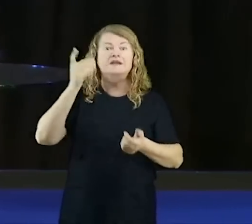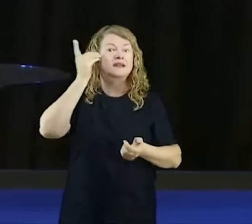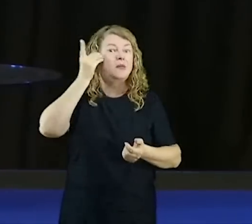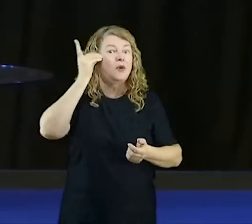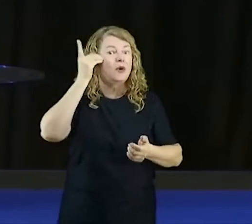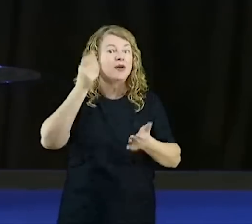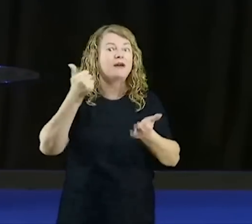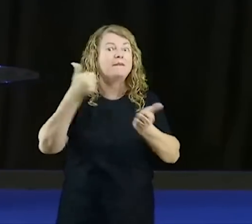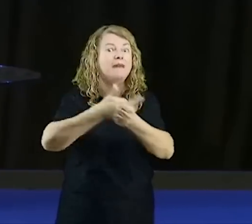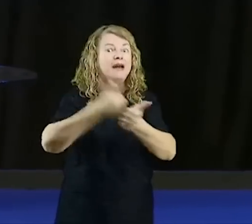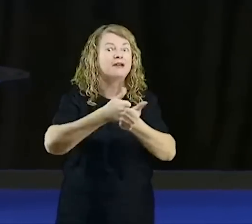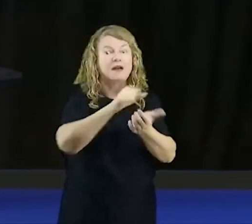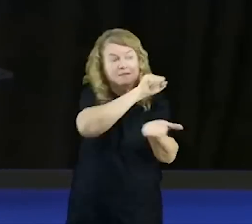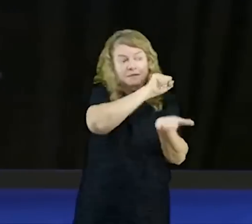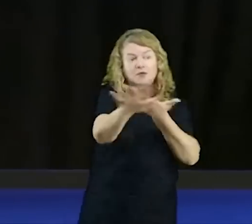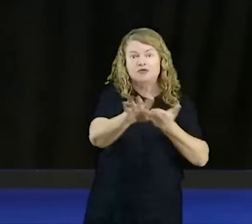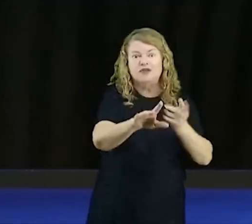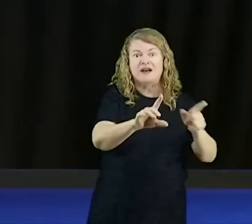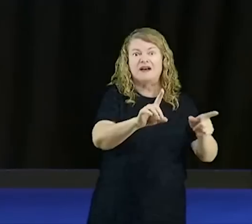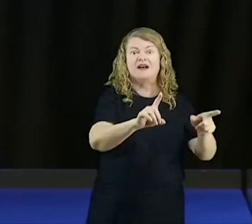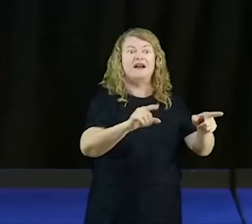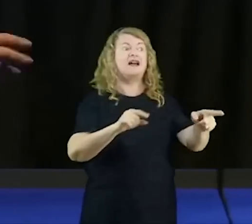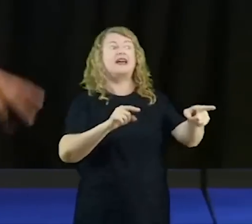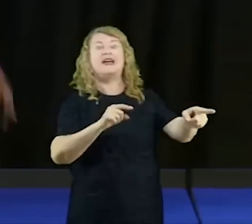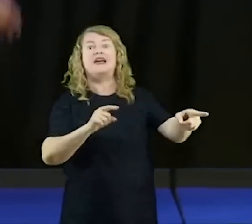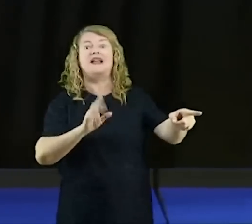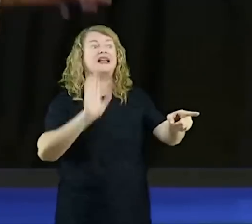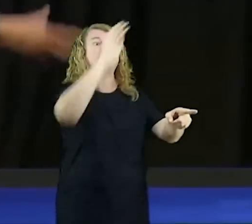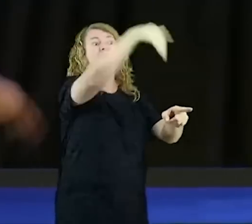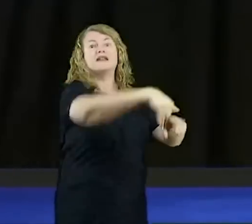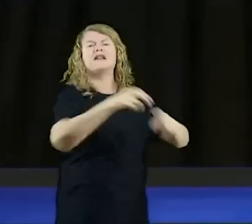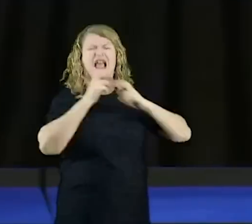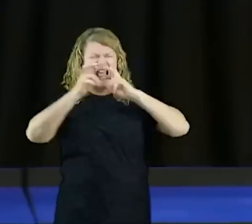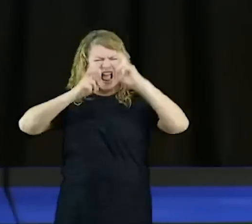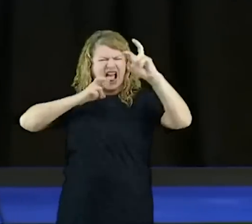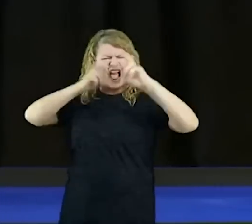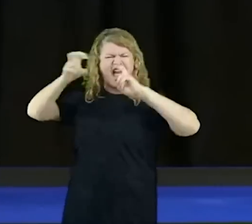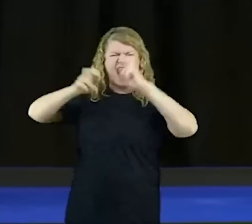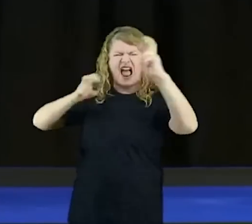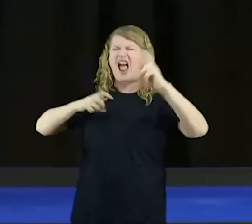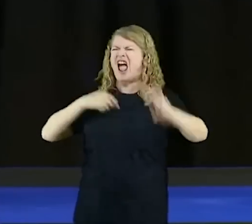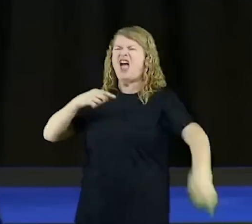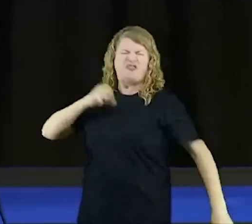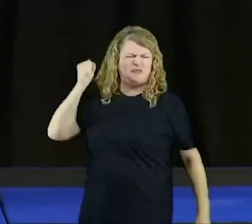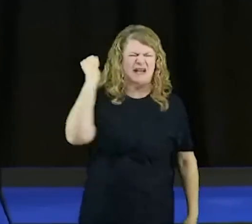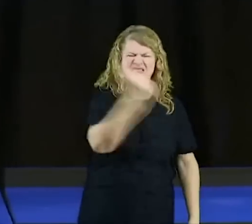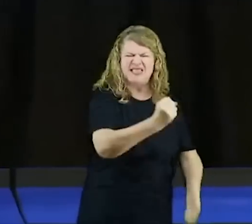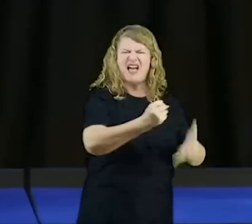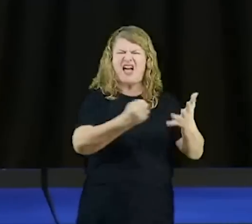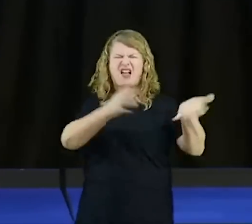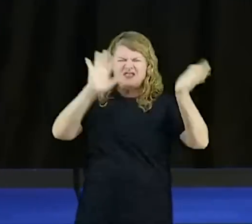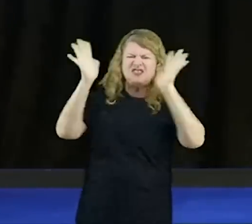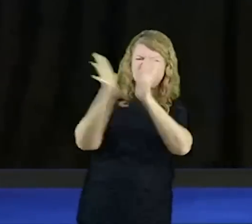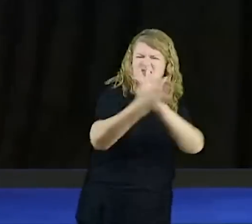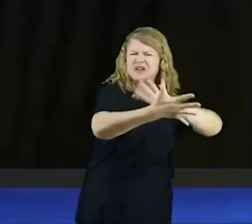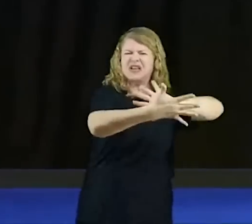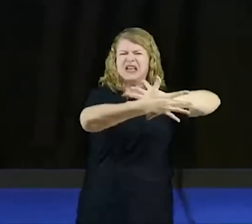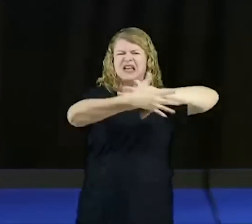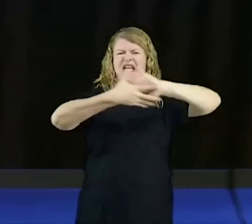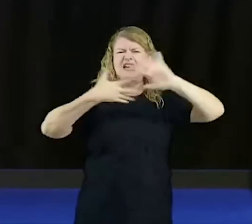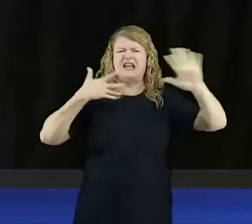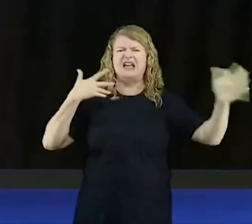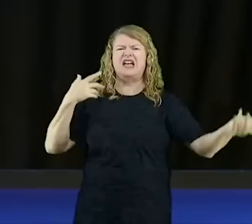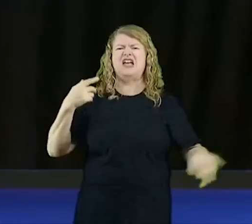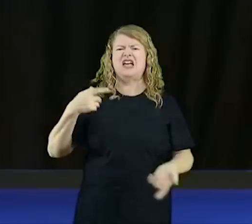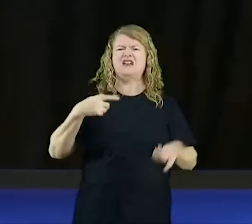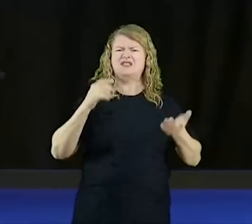cadeira longe, ele diz que vai matar a vítima, que vai matar o libertador, vou te pegar, vou te destruir, vou te ver no fundo do